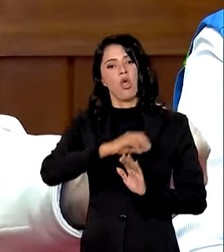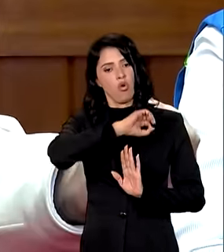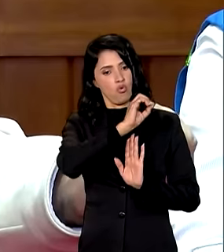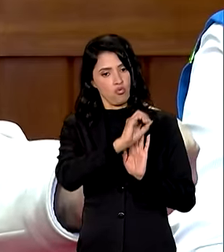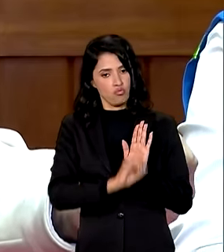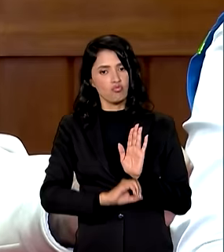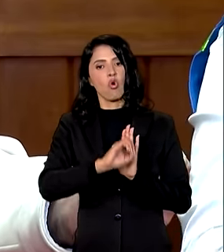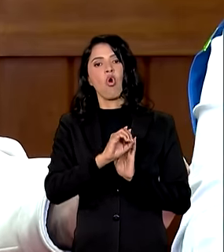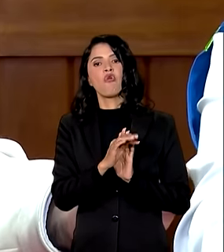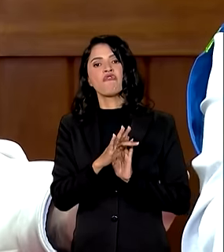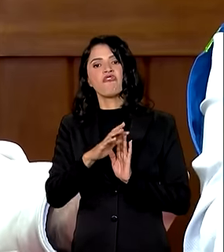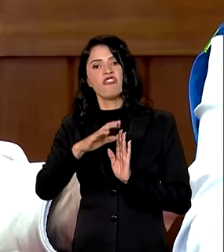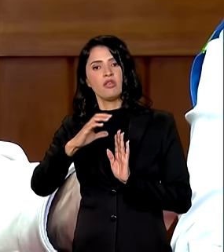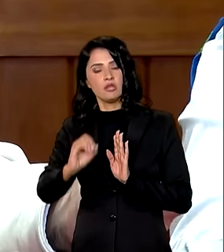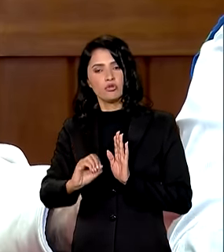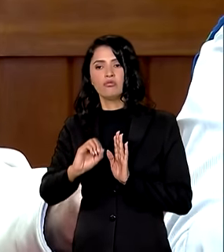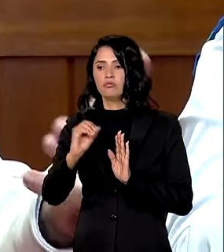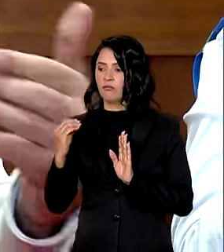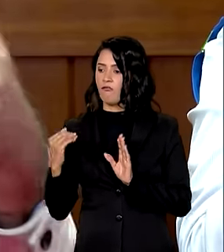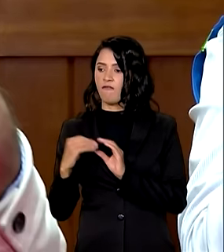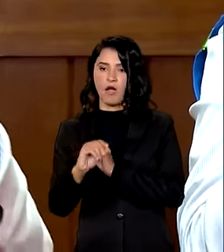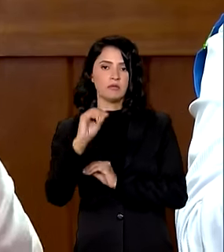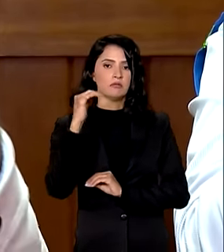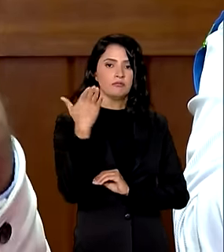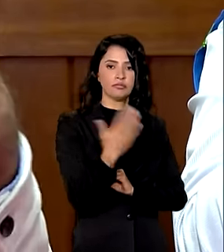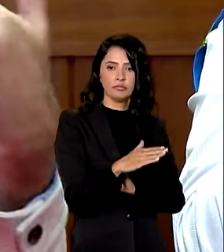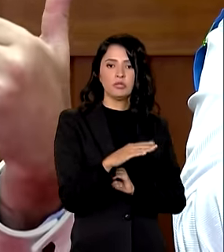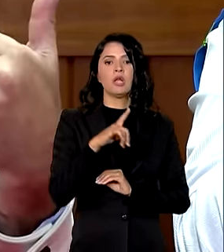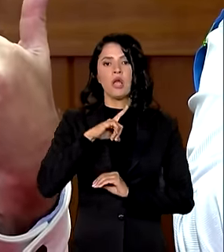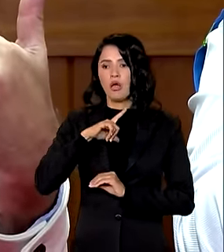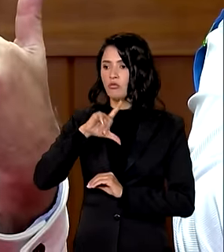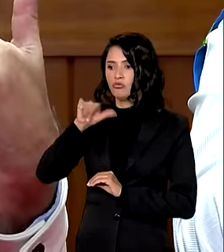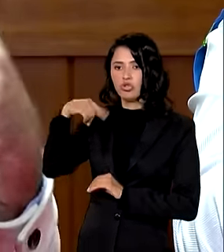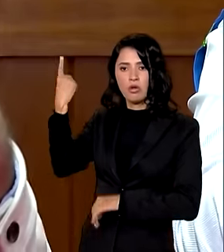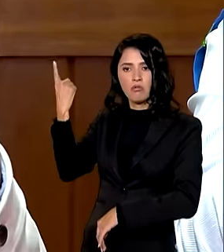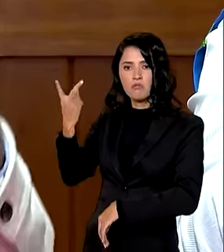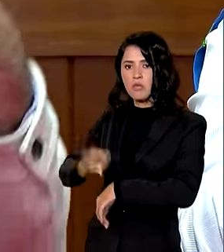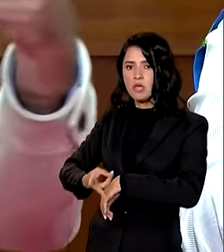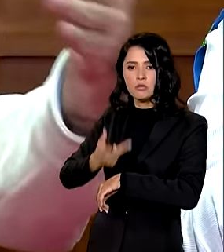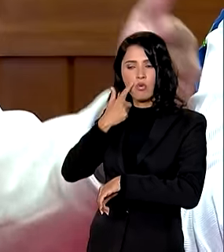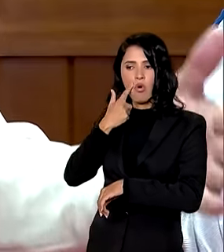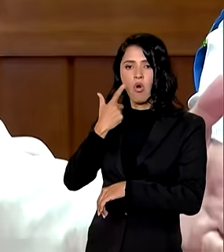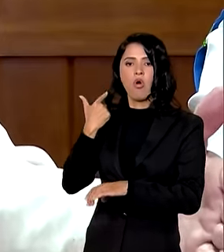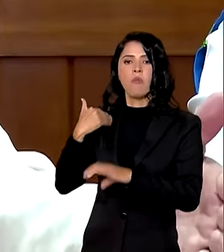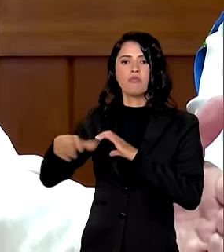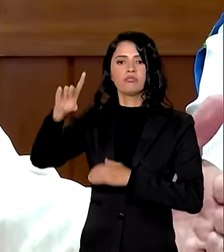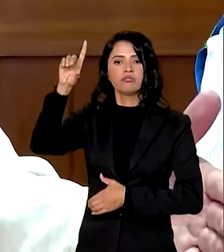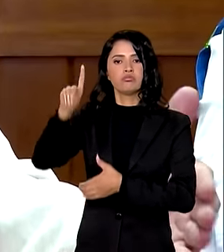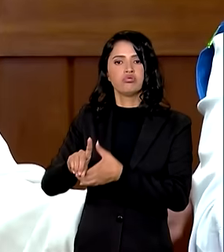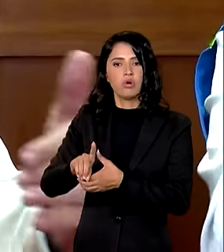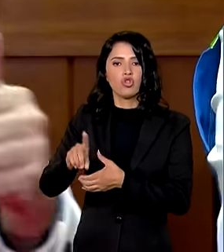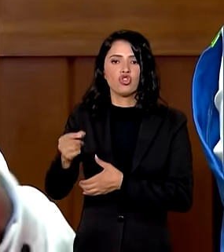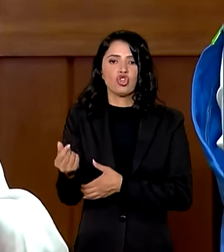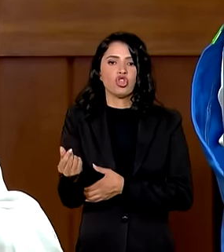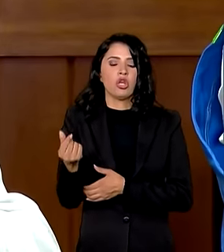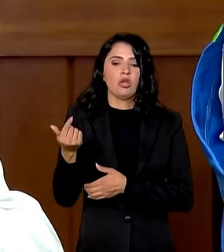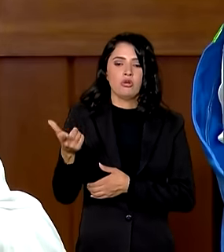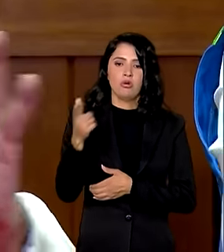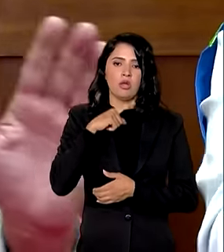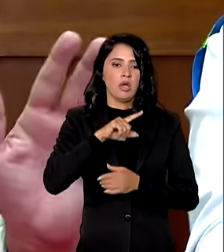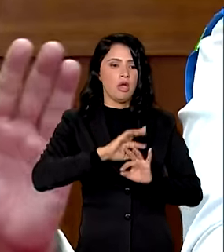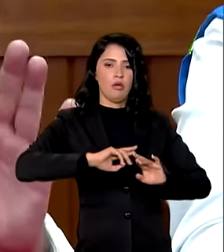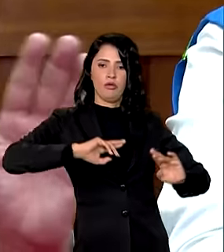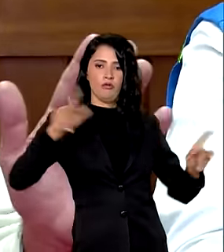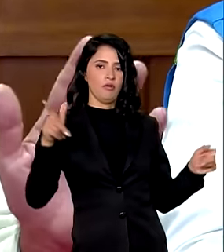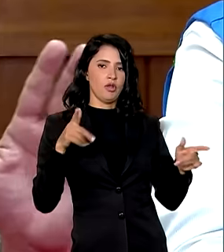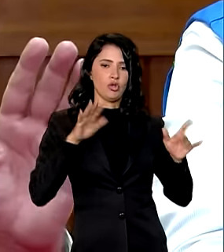e no mesmo dia o dinheiro está na conta isso não tem nada a ver com o plano que a prefeitura vai apresentar não